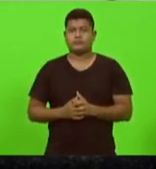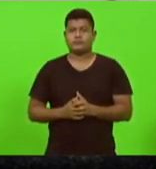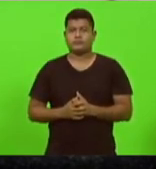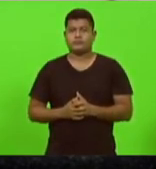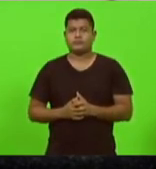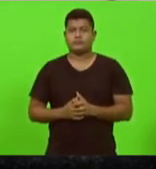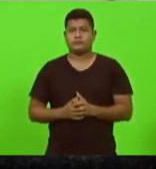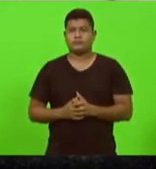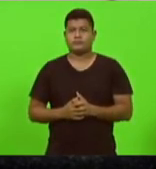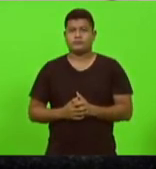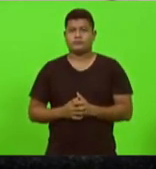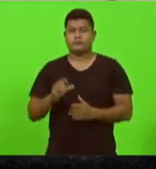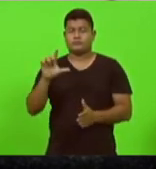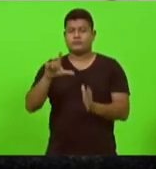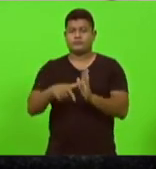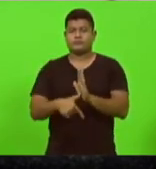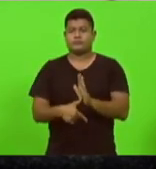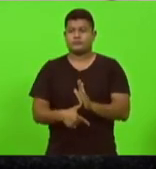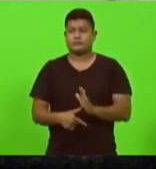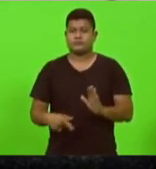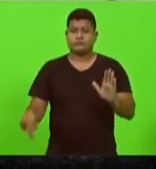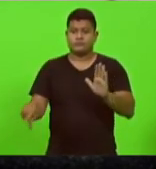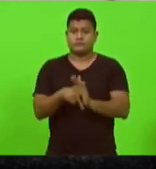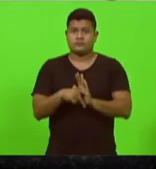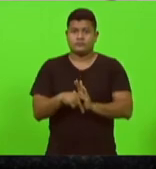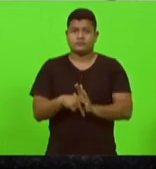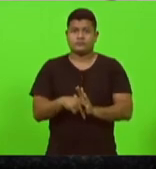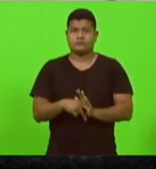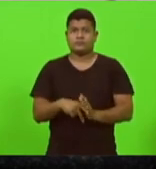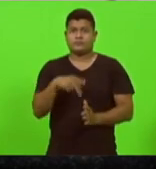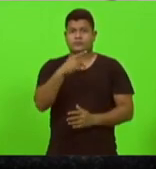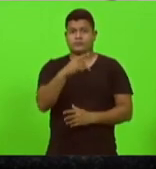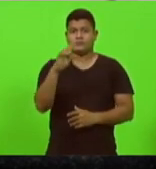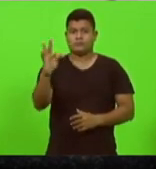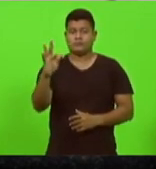próximo horário pertence ao PT